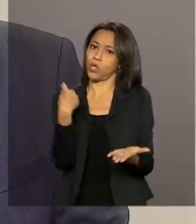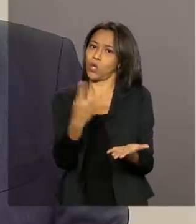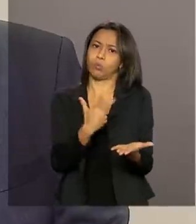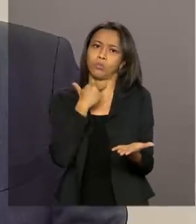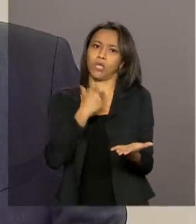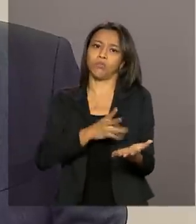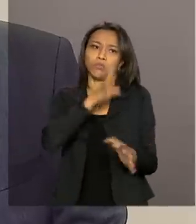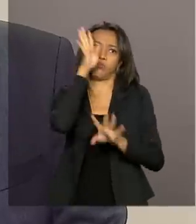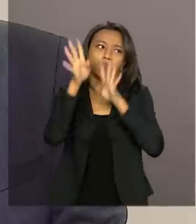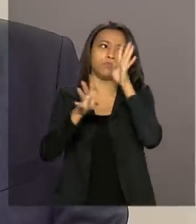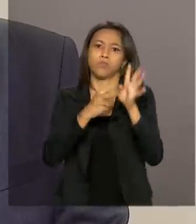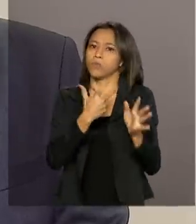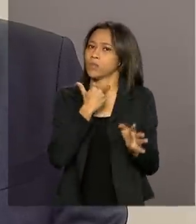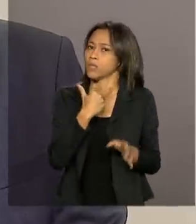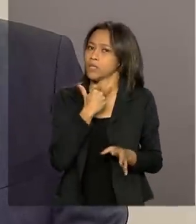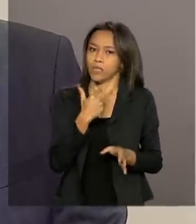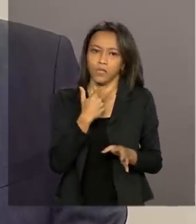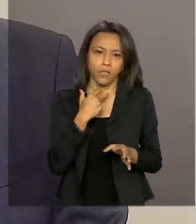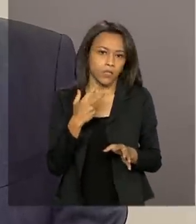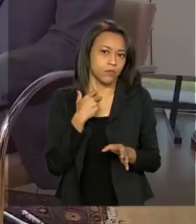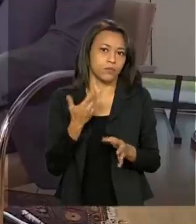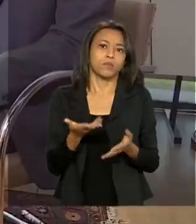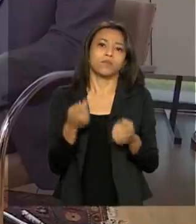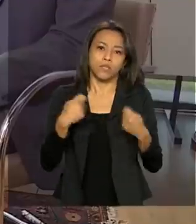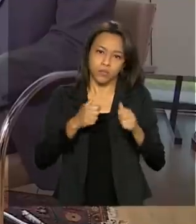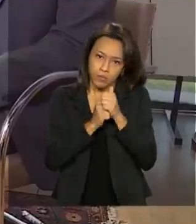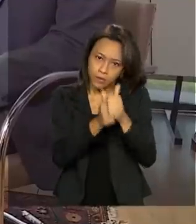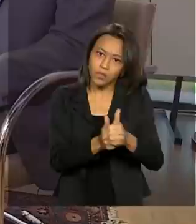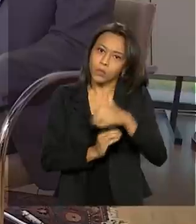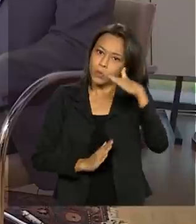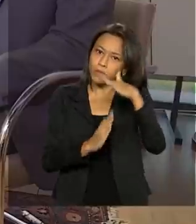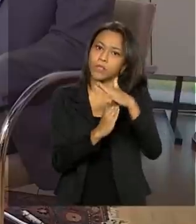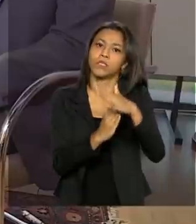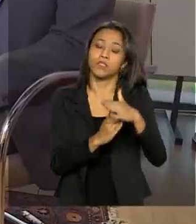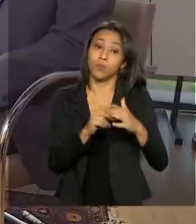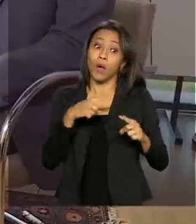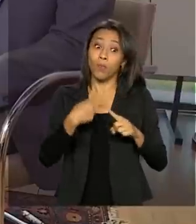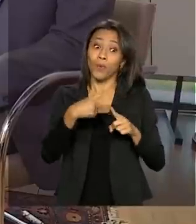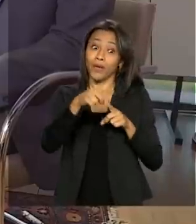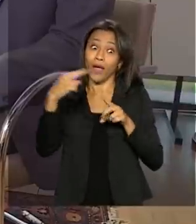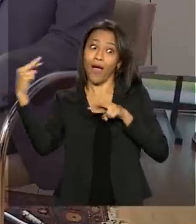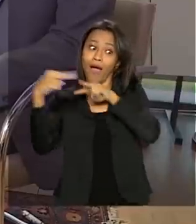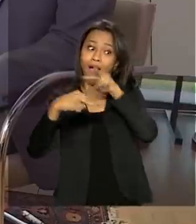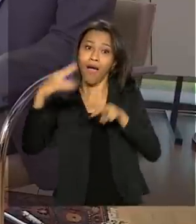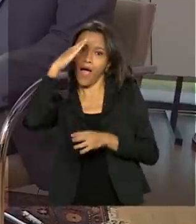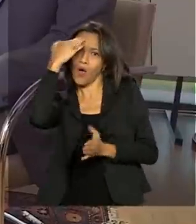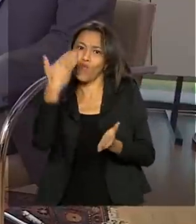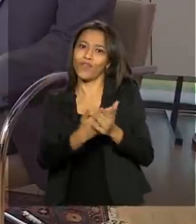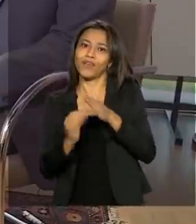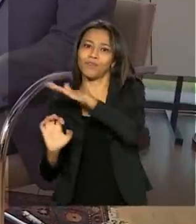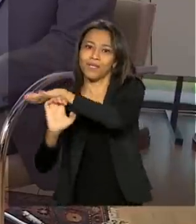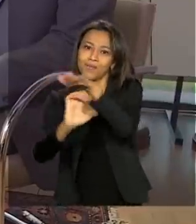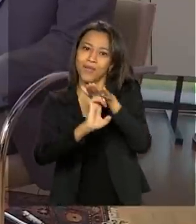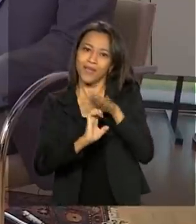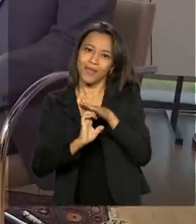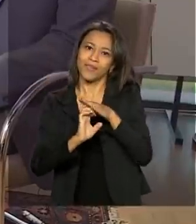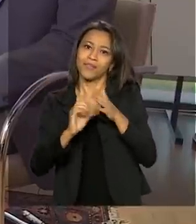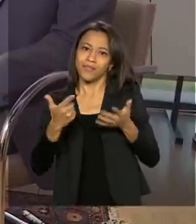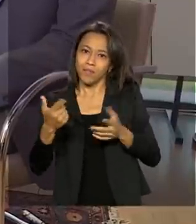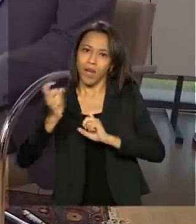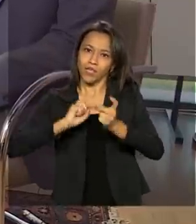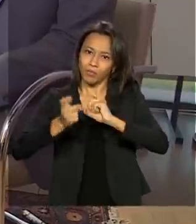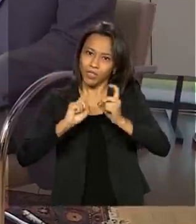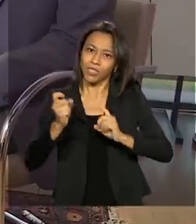burlar isso se não tivermos uma outra alternativa. Até porque ela trouxe confiança do mercado para a